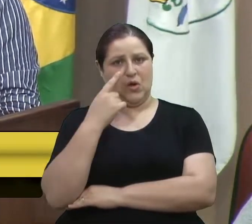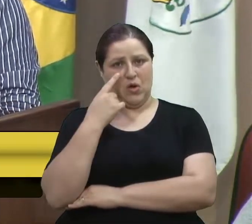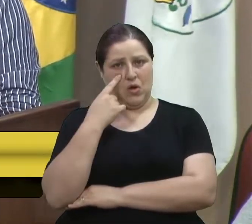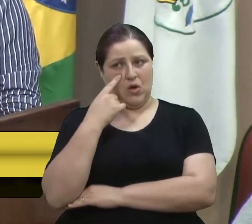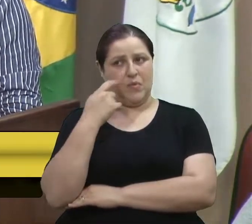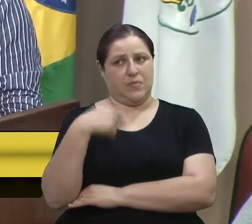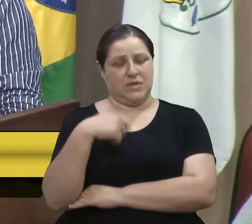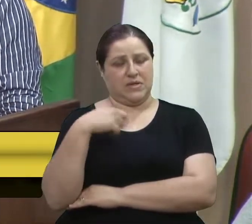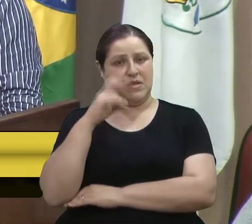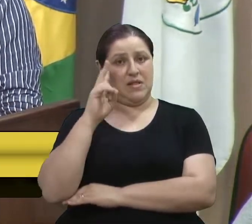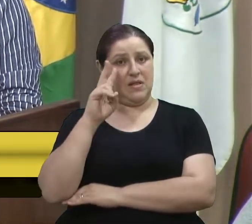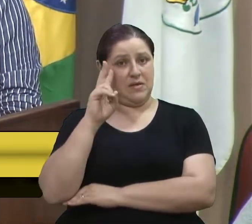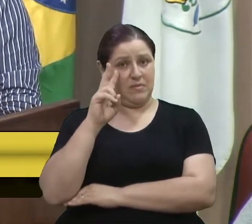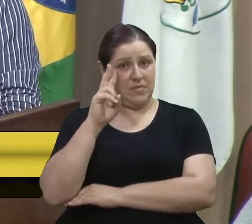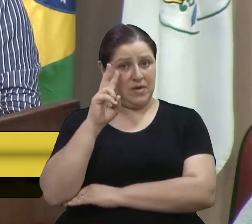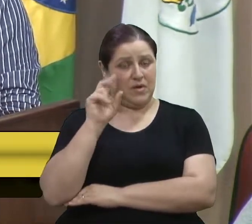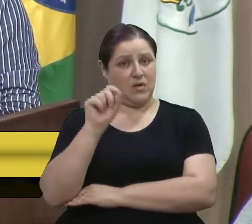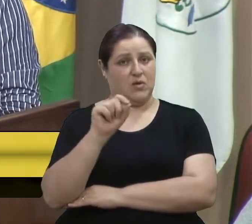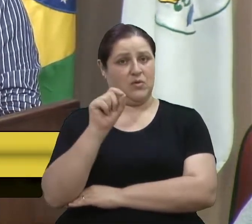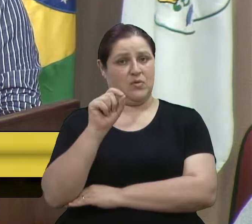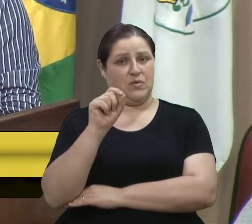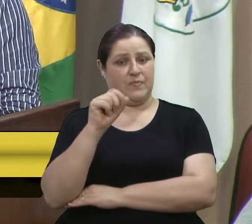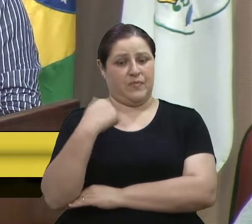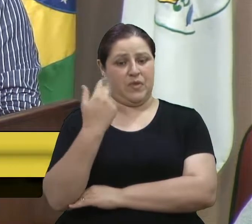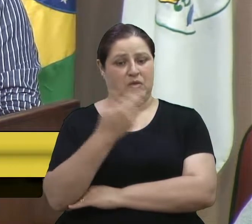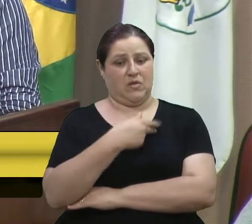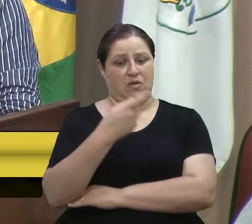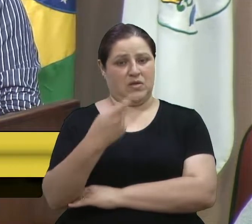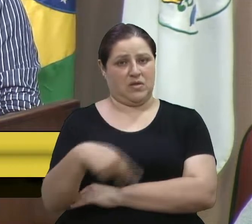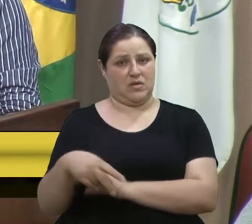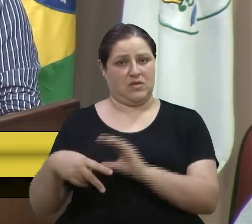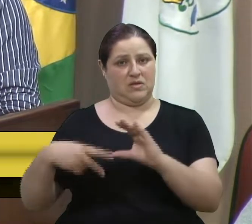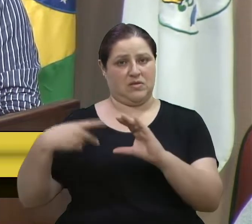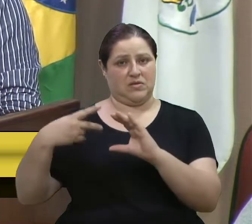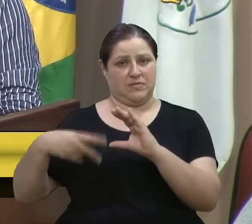que nós, aqui nessa casa,